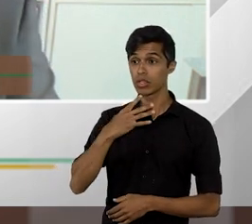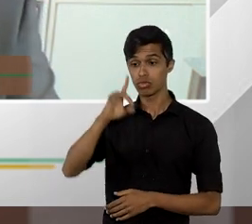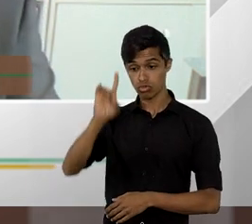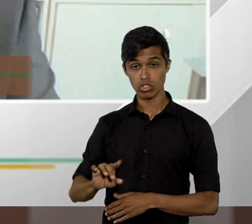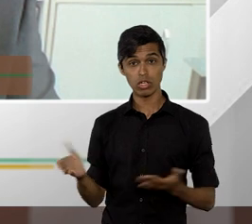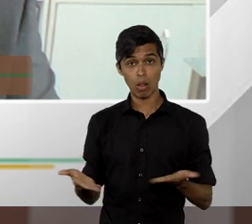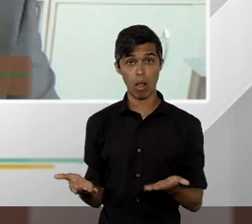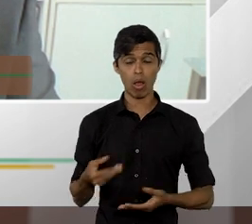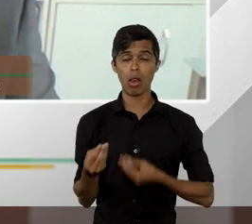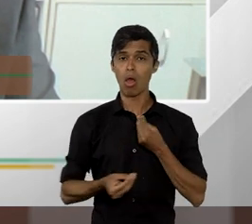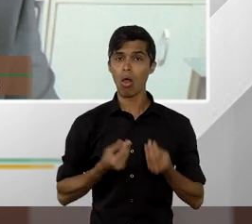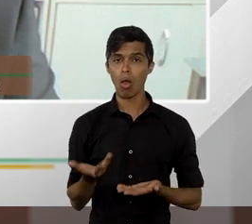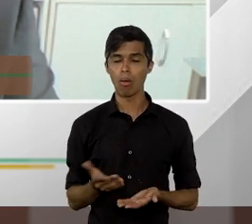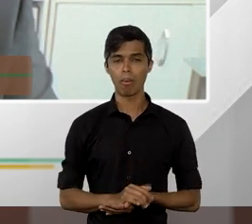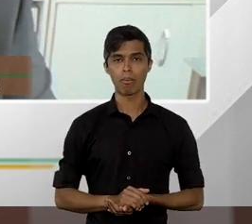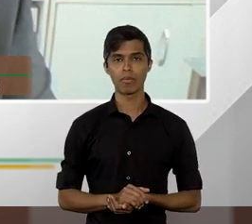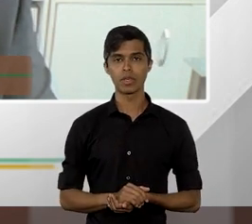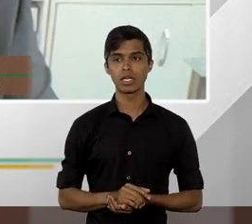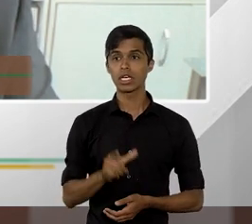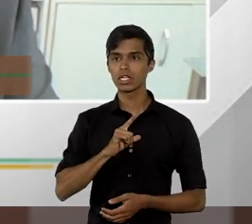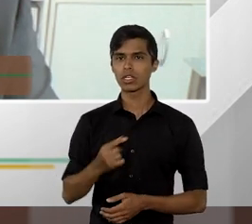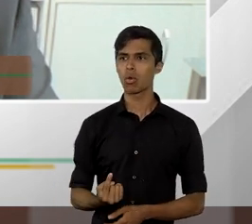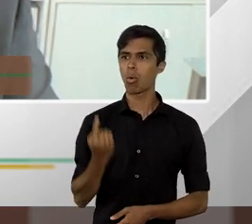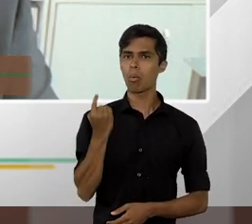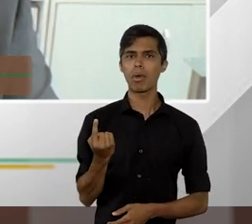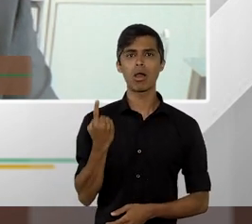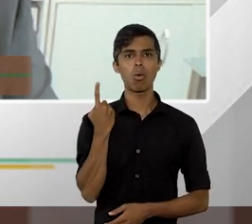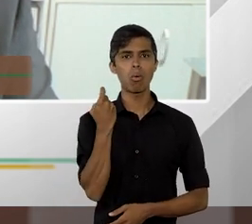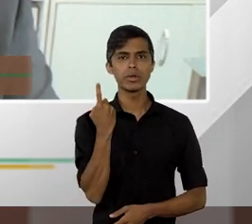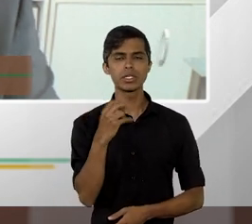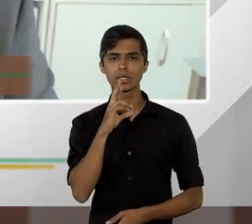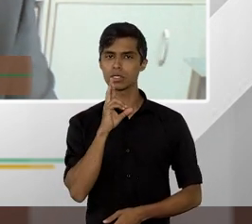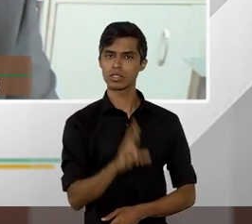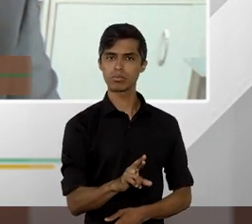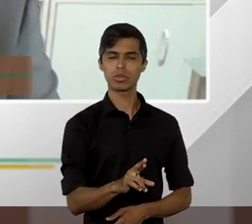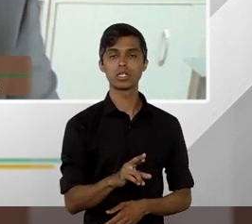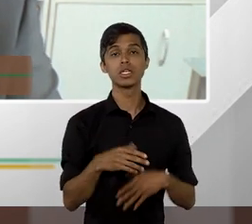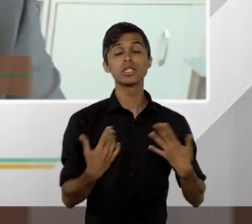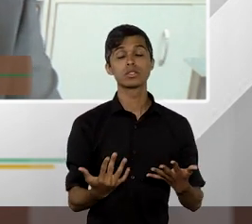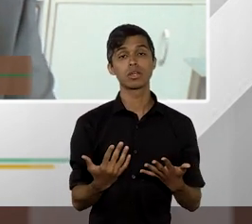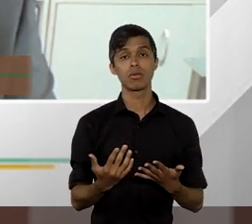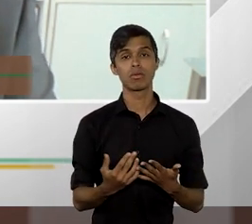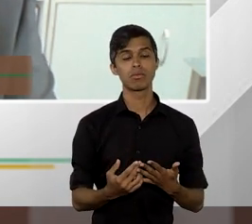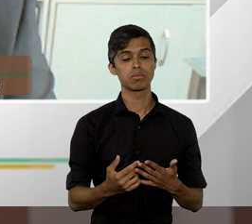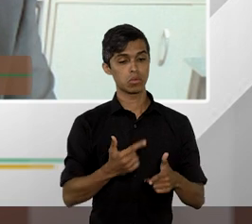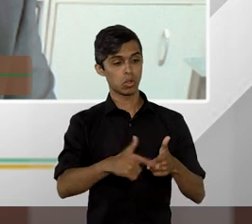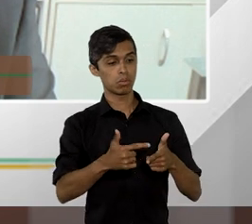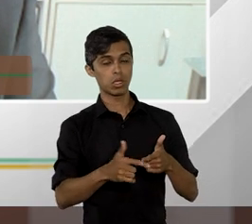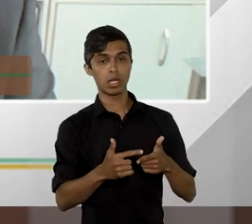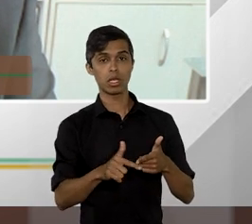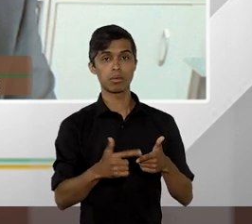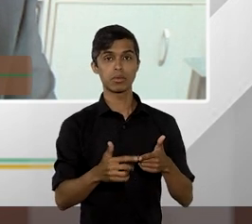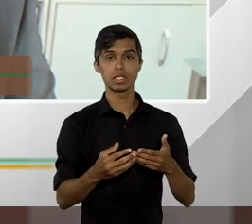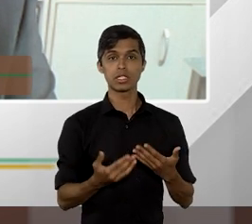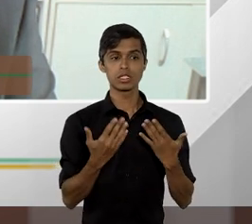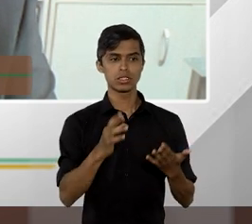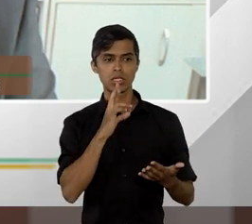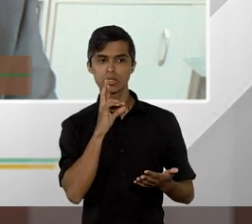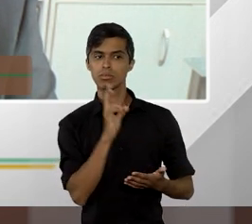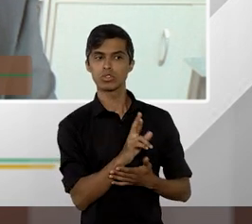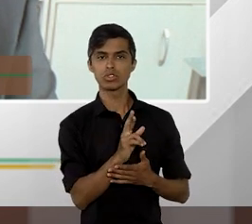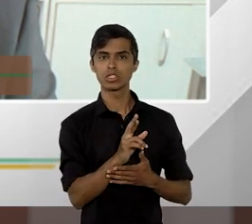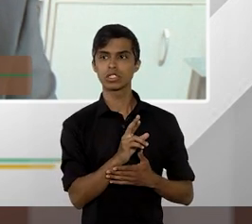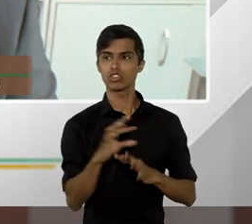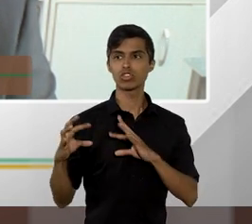vigente por meio de uma resposta única do poder judiciário e que vai ser aplicada de maneira isonômica.